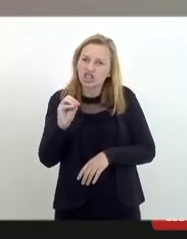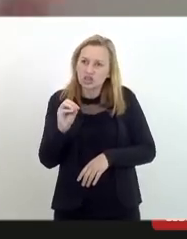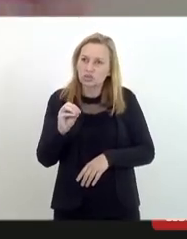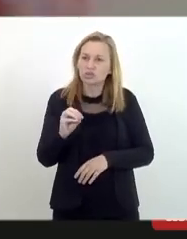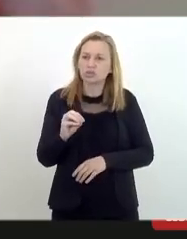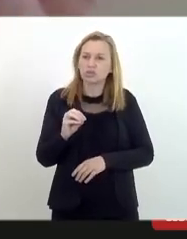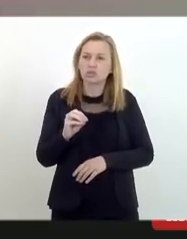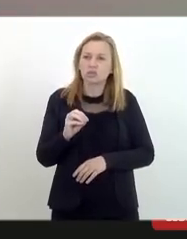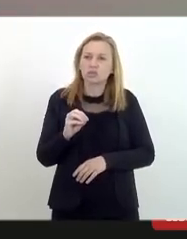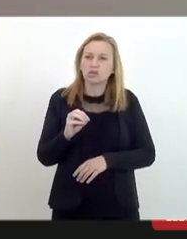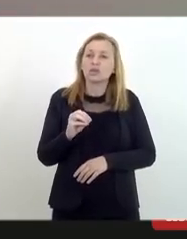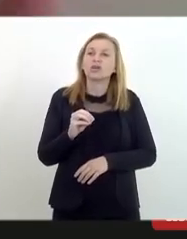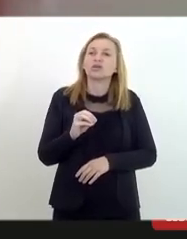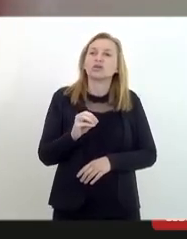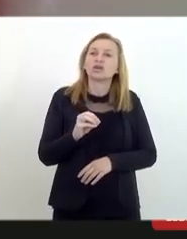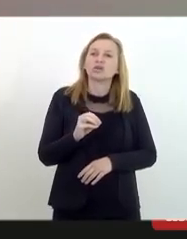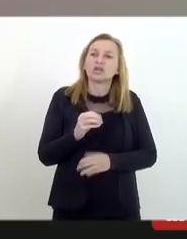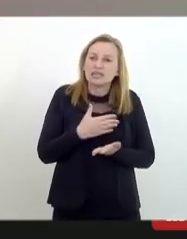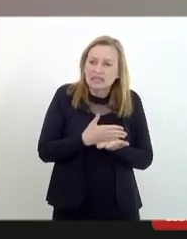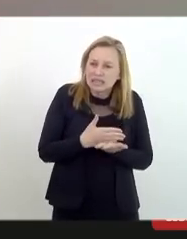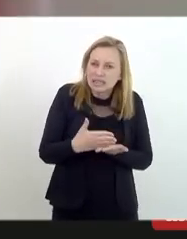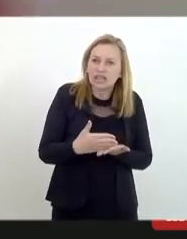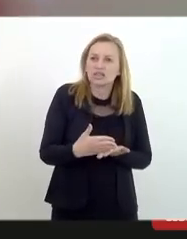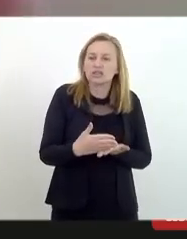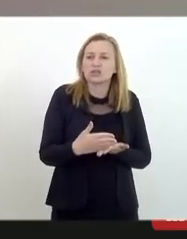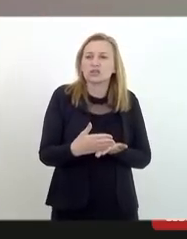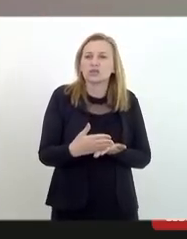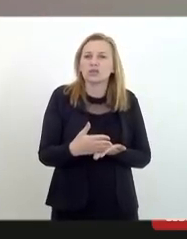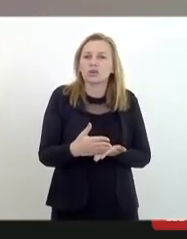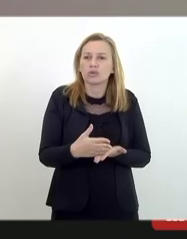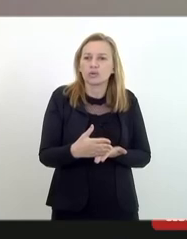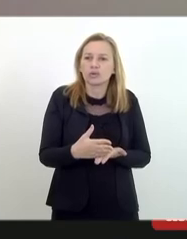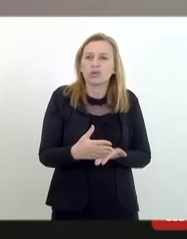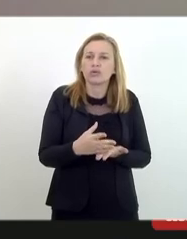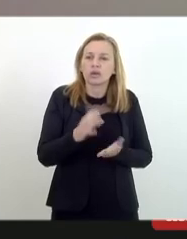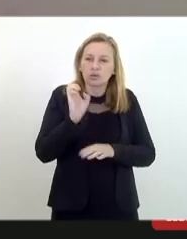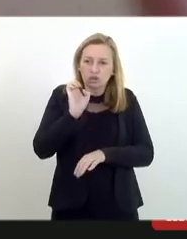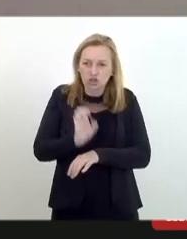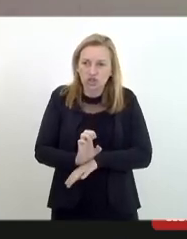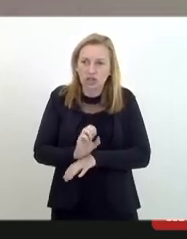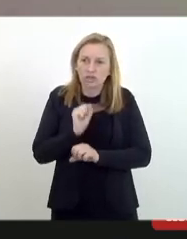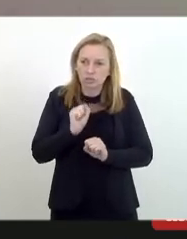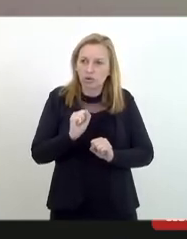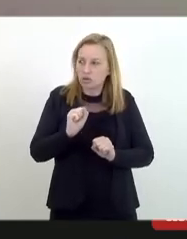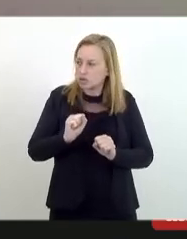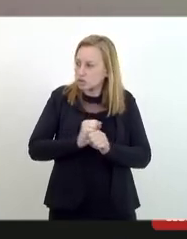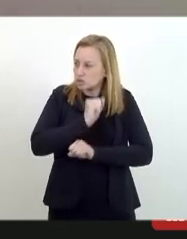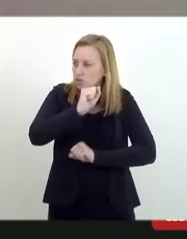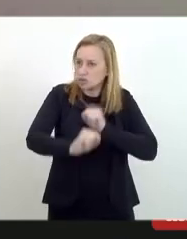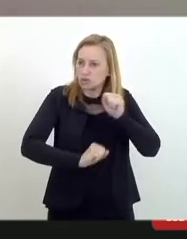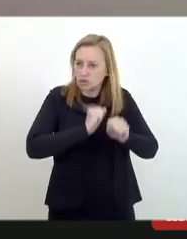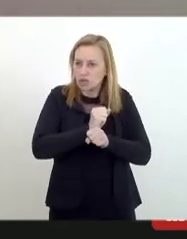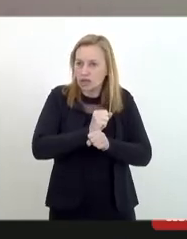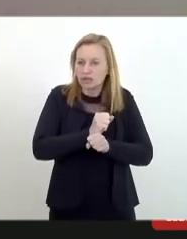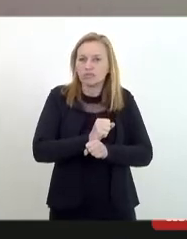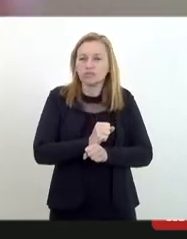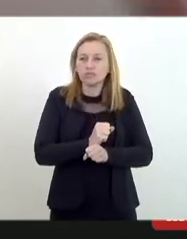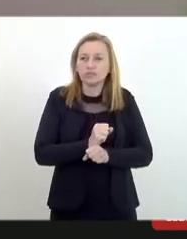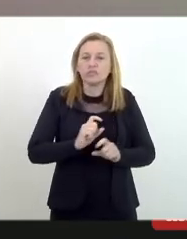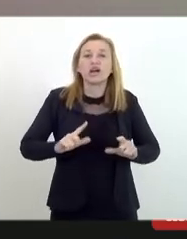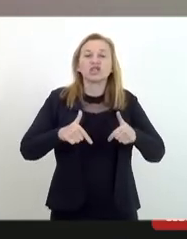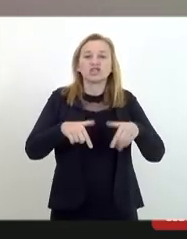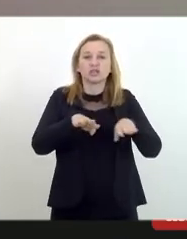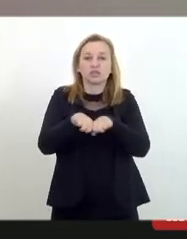é uma ponta de entrada para que o Estado possa nos próximos anos tratar com